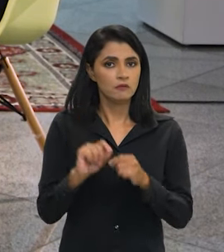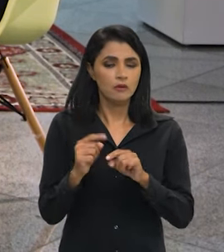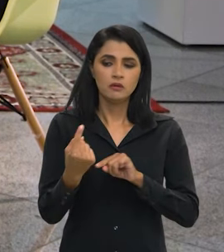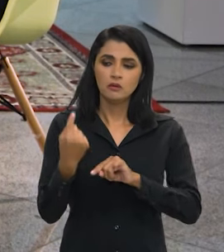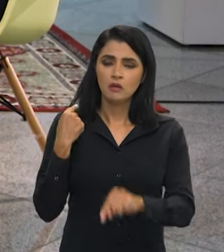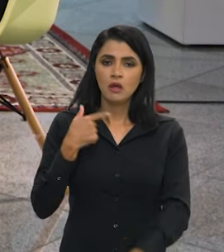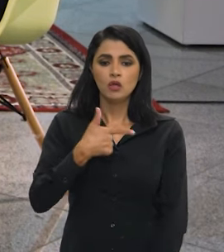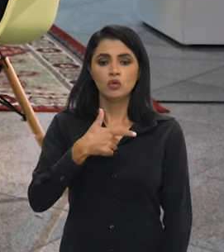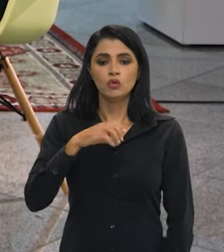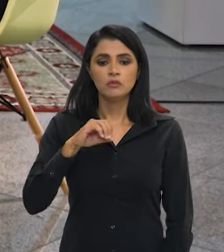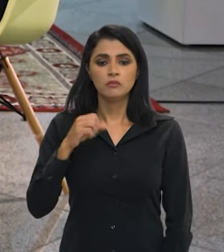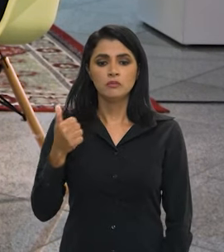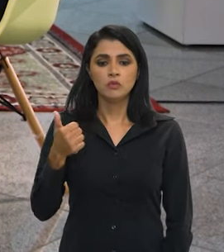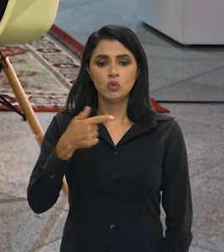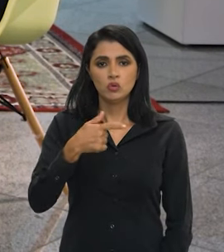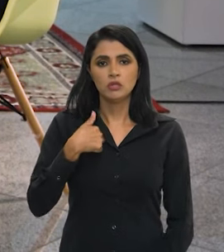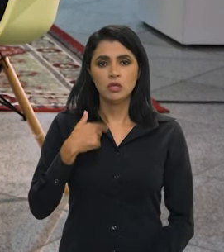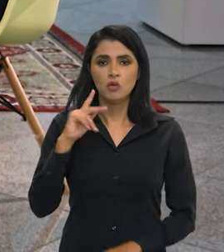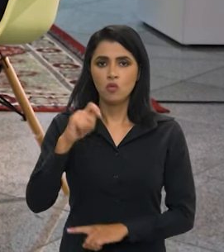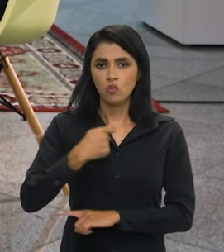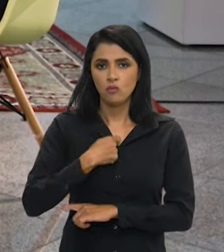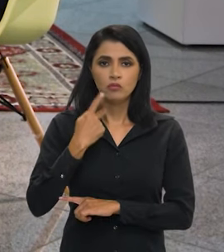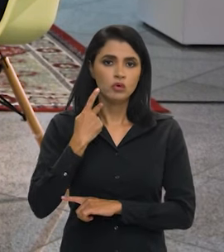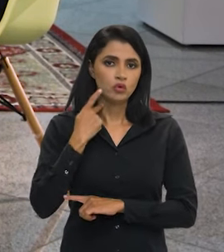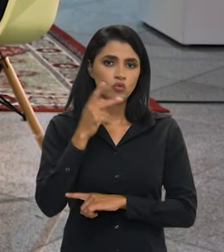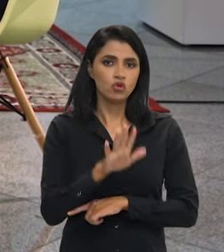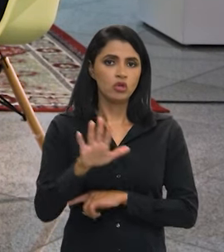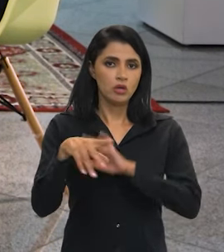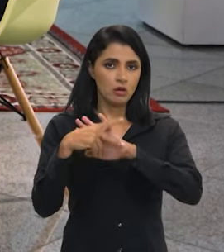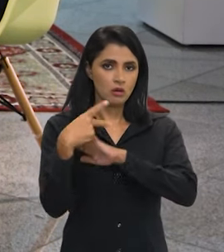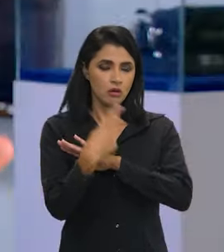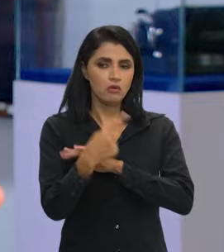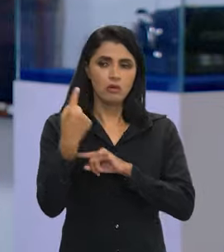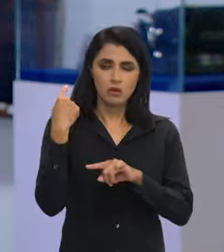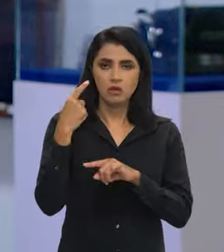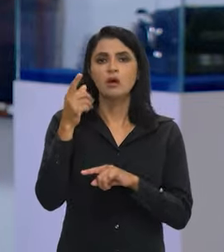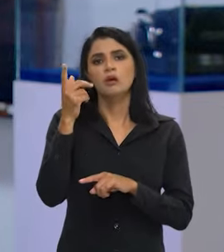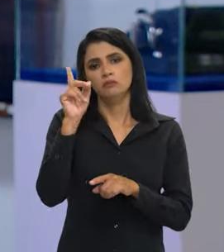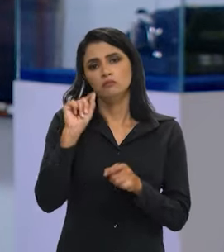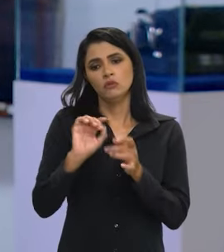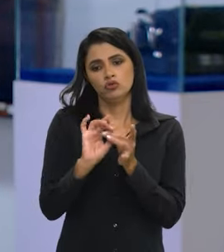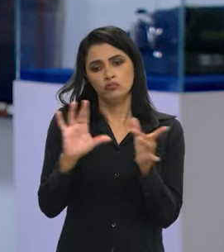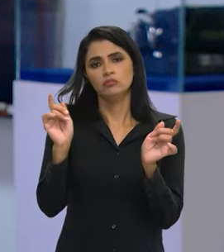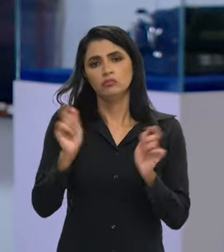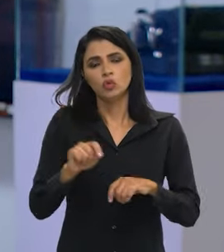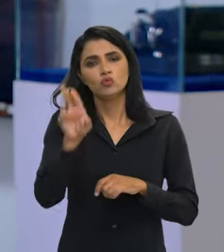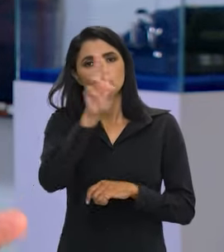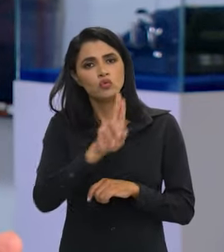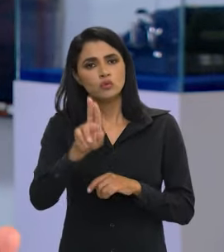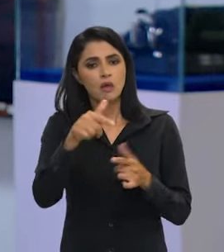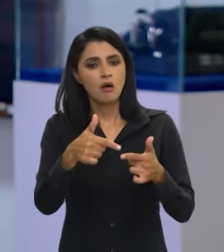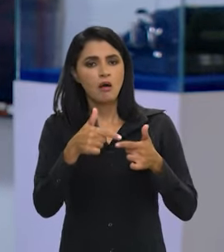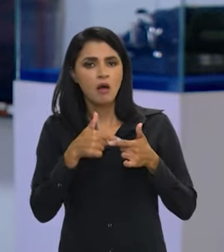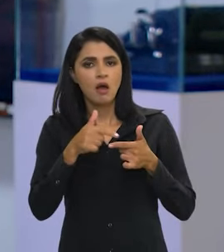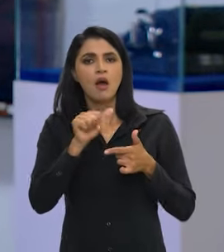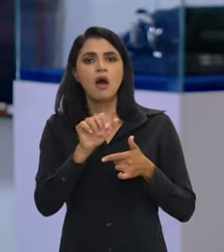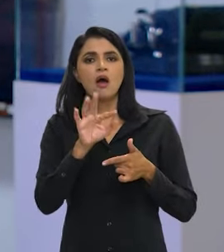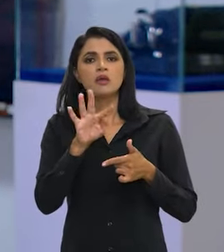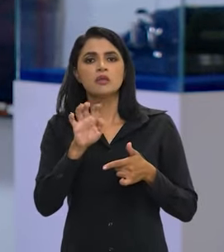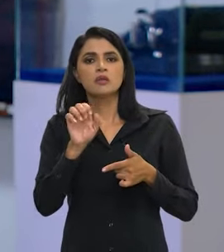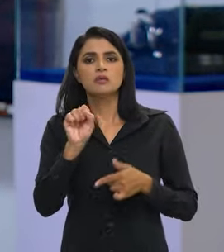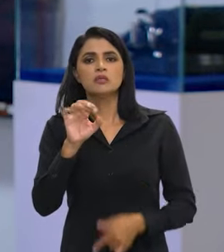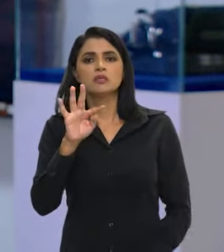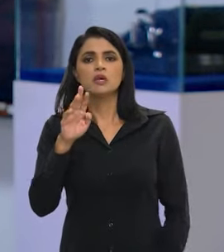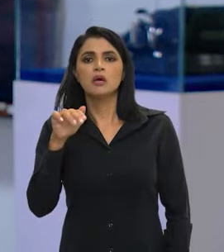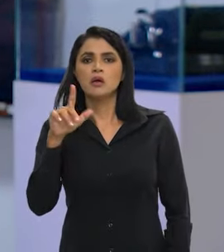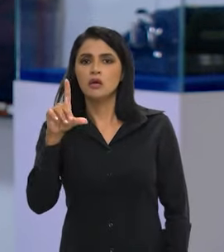a gente, desde 2012, eu fui procurador-geral da casa, e nós tivemos uma autorização para fazer, usar o uso do atestado. Isso acabou